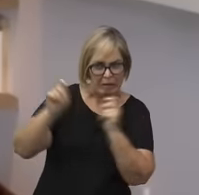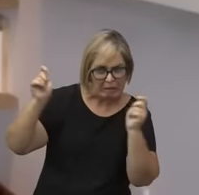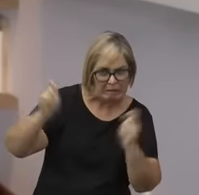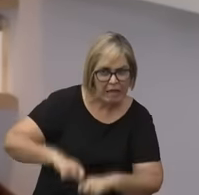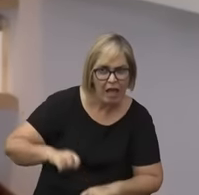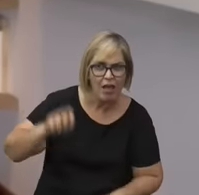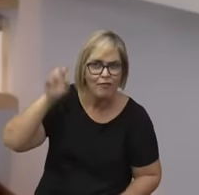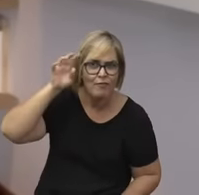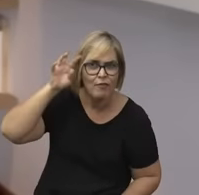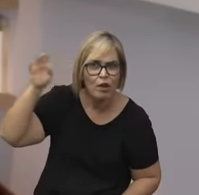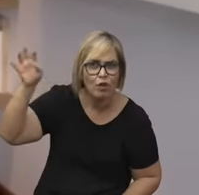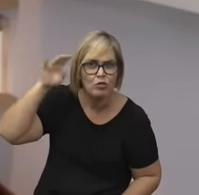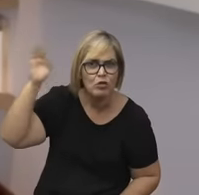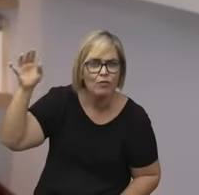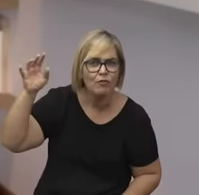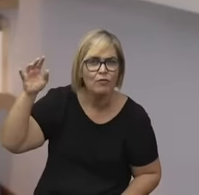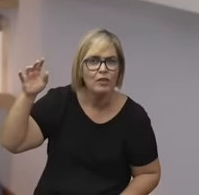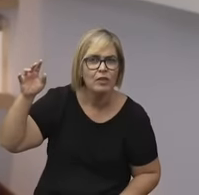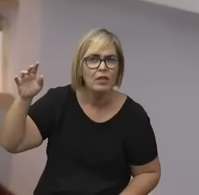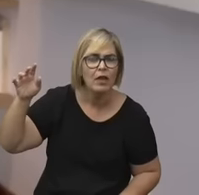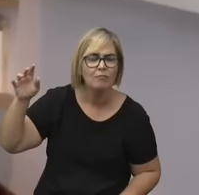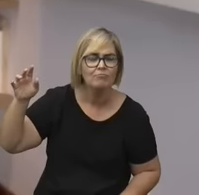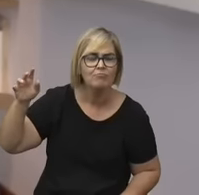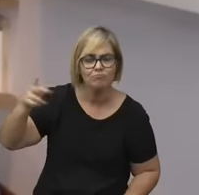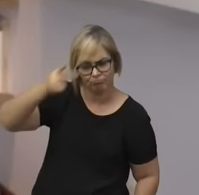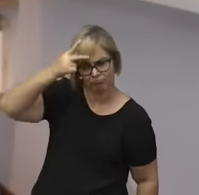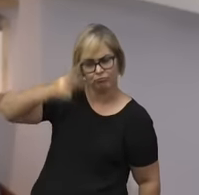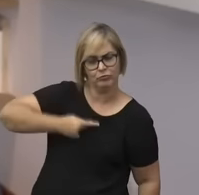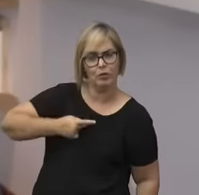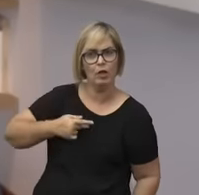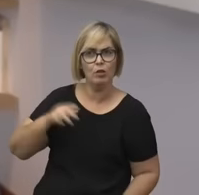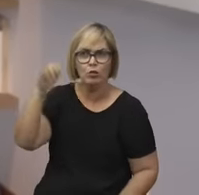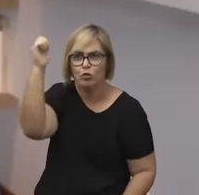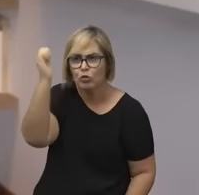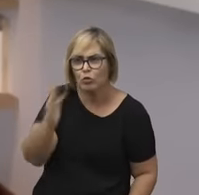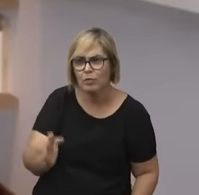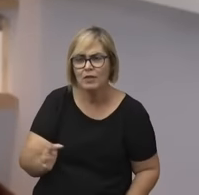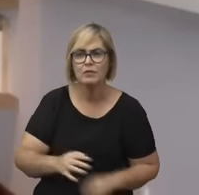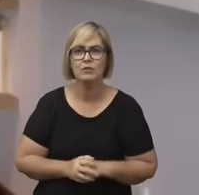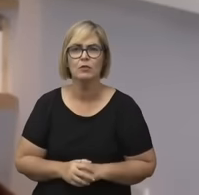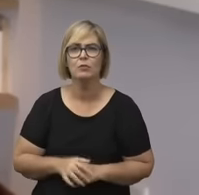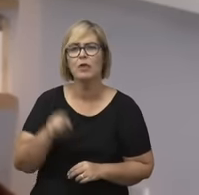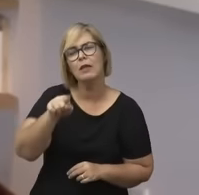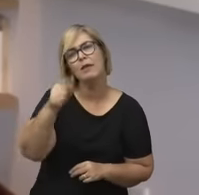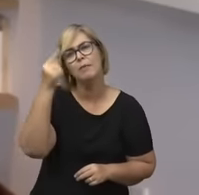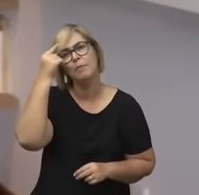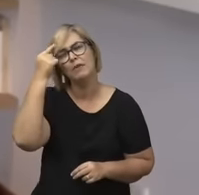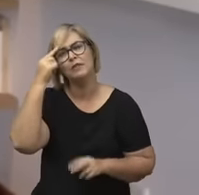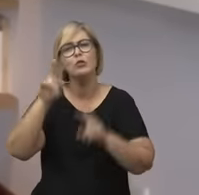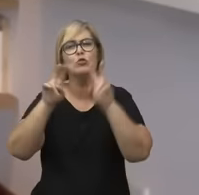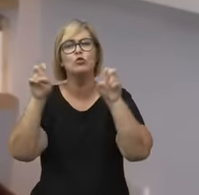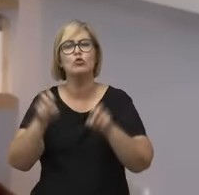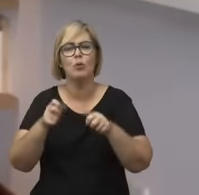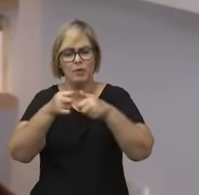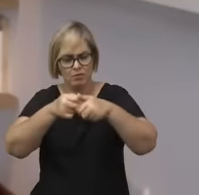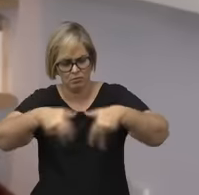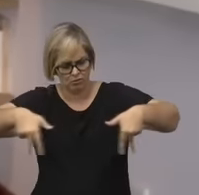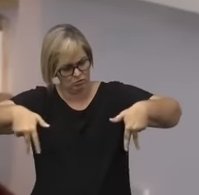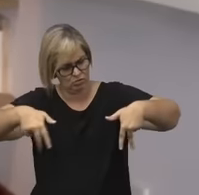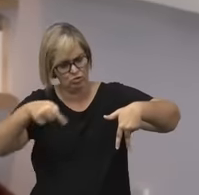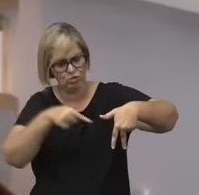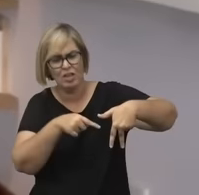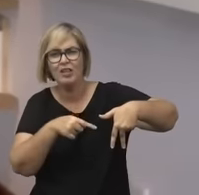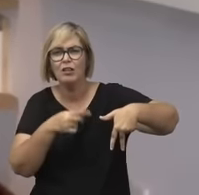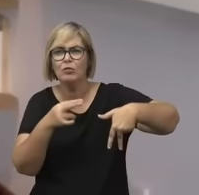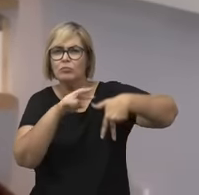no Brasil. E olhando para a tua discussão, pensando um pouco nessa questão da equidade de gênero, penso que ainda seja